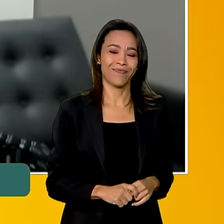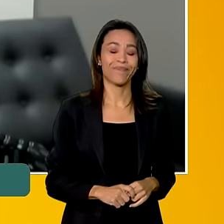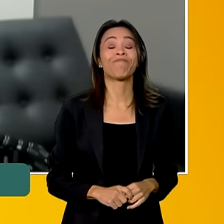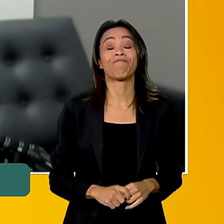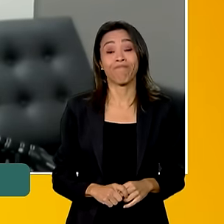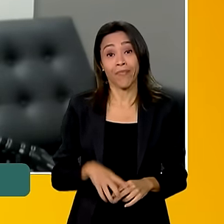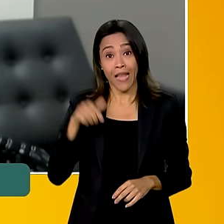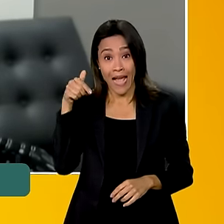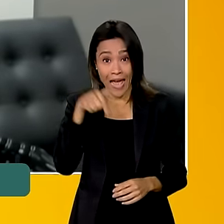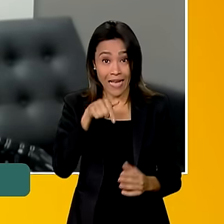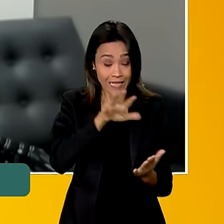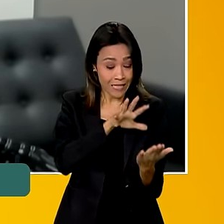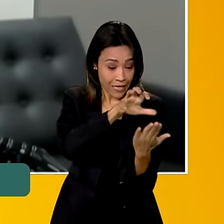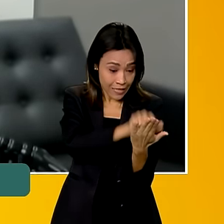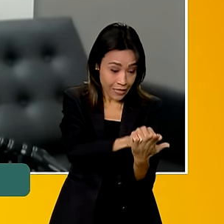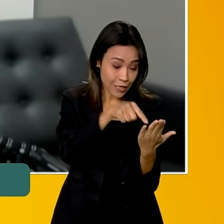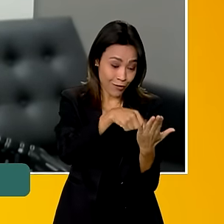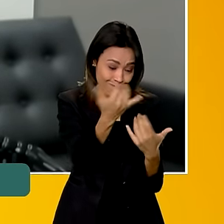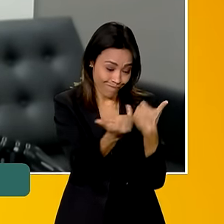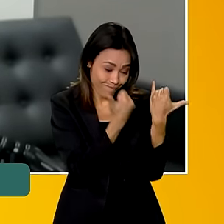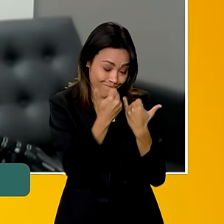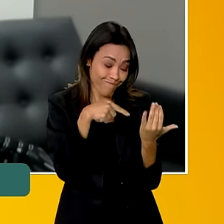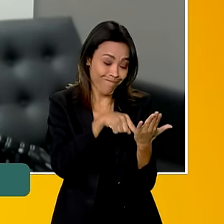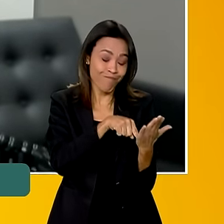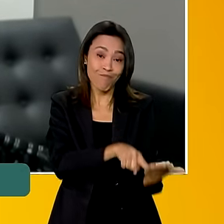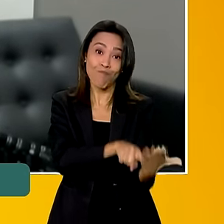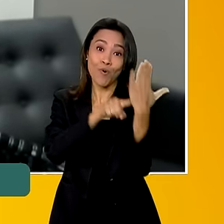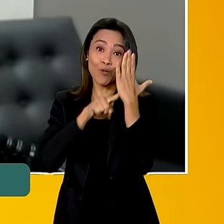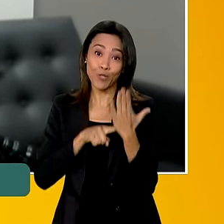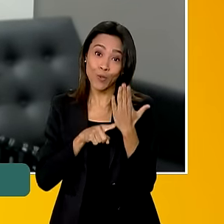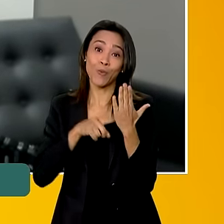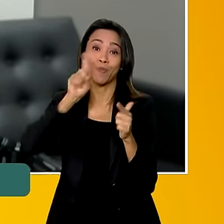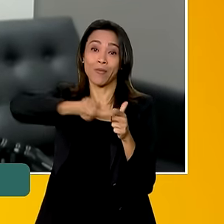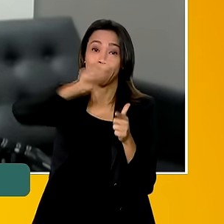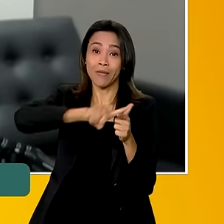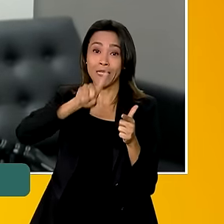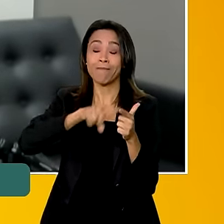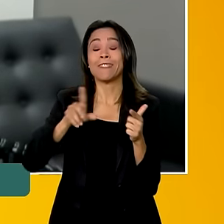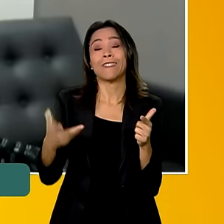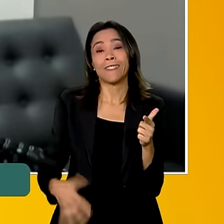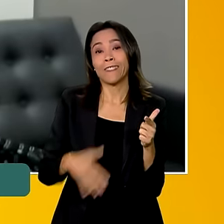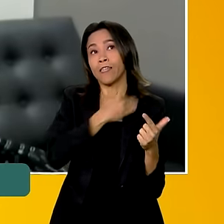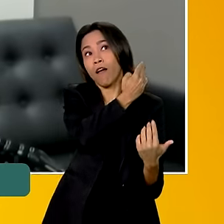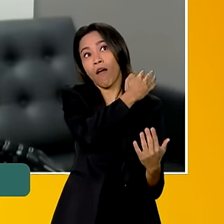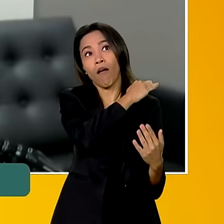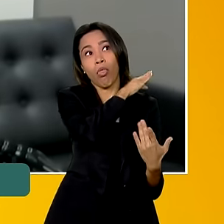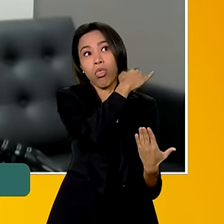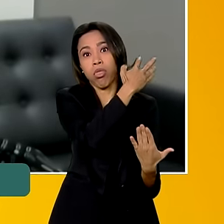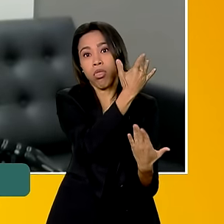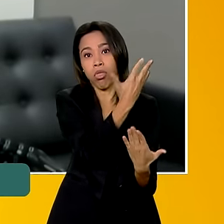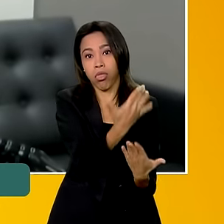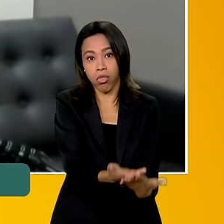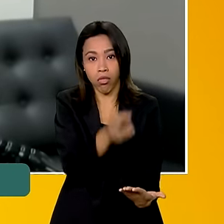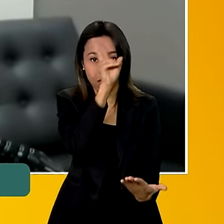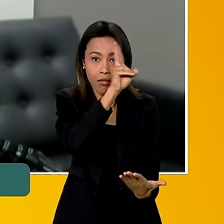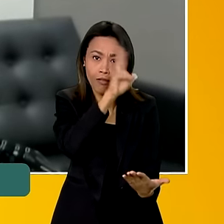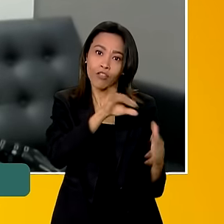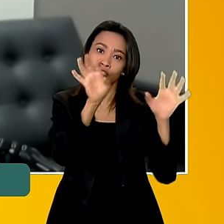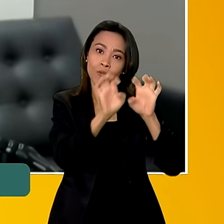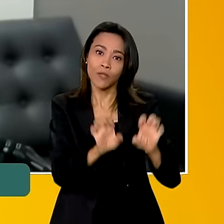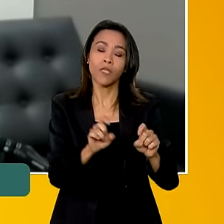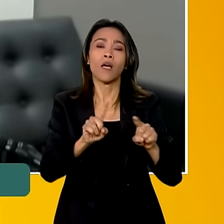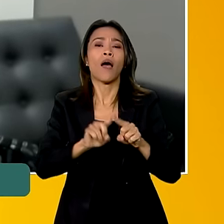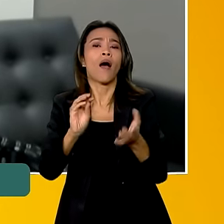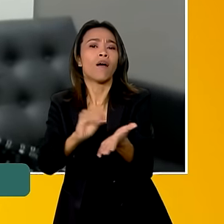Esses dados acabam apontando para um problema que é estruturante. A falta de condições adequadas para a